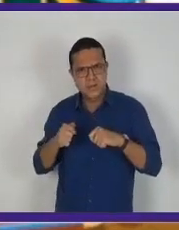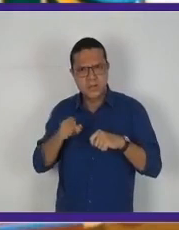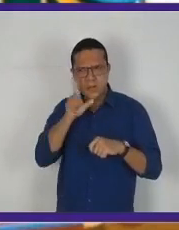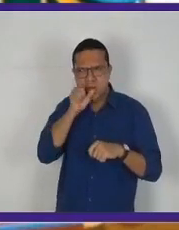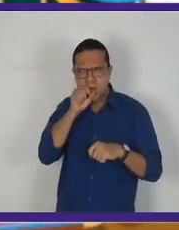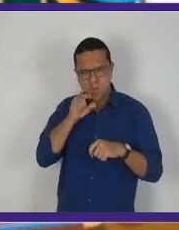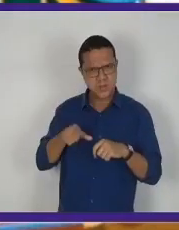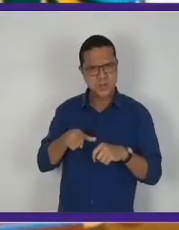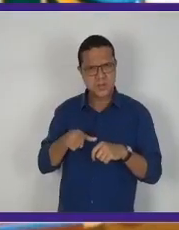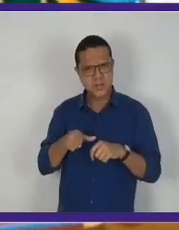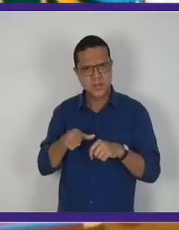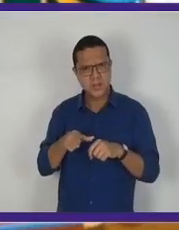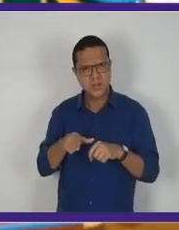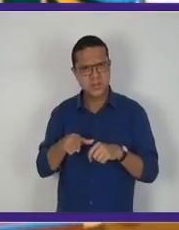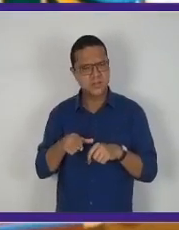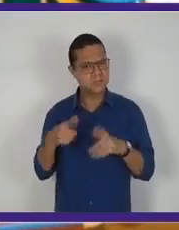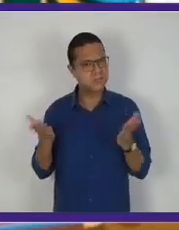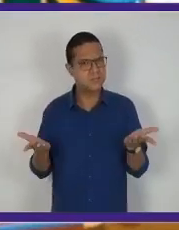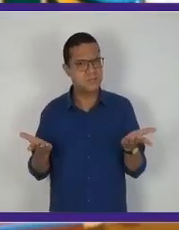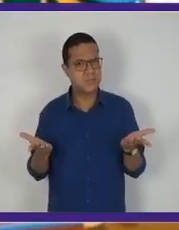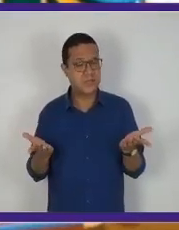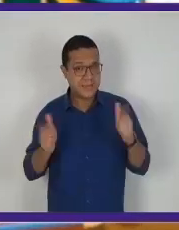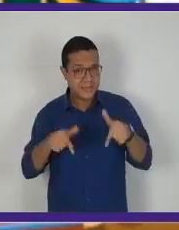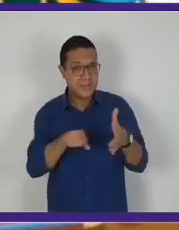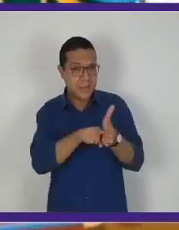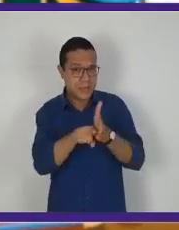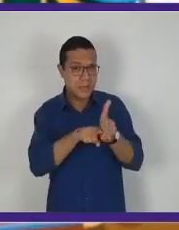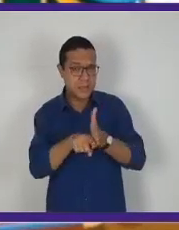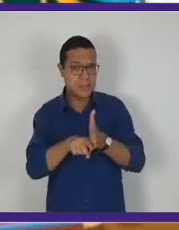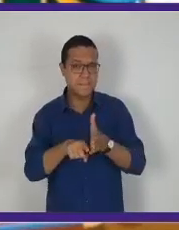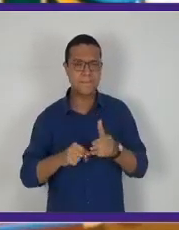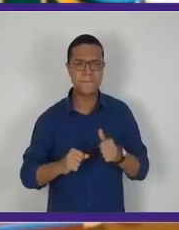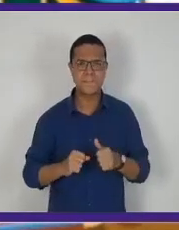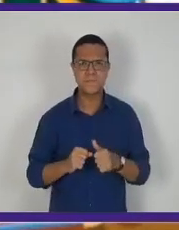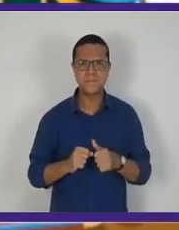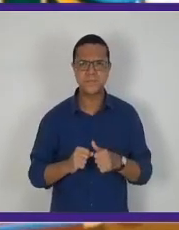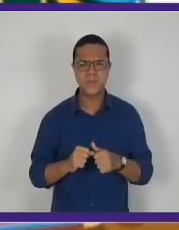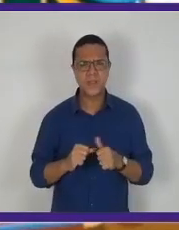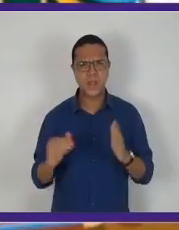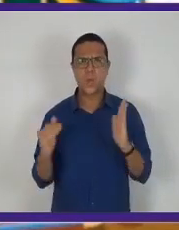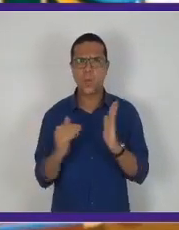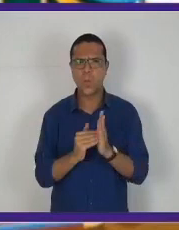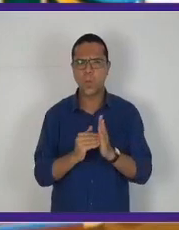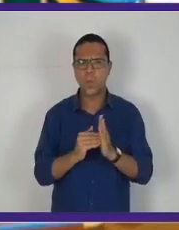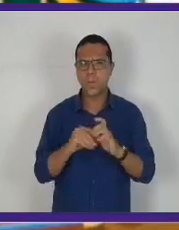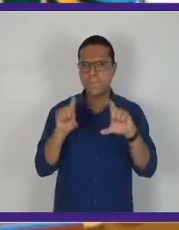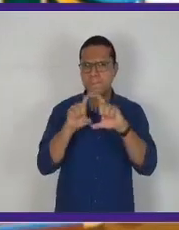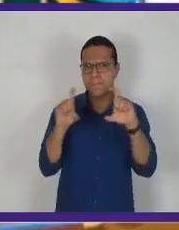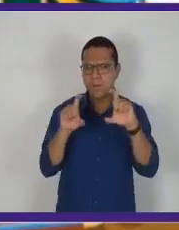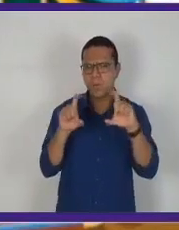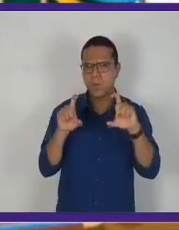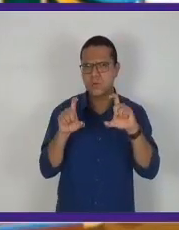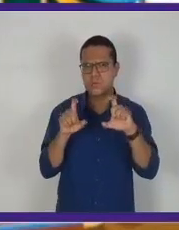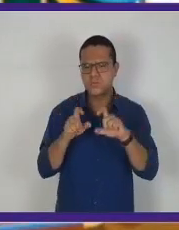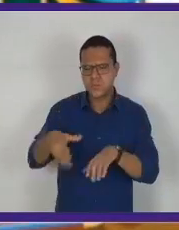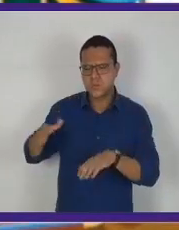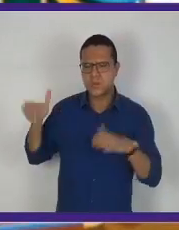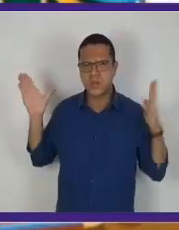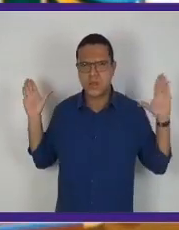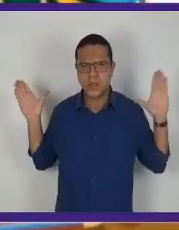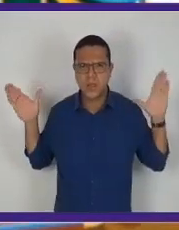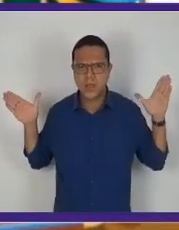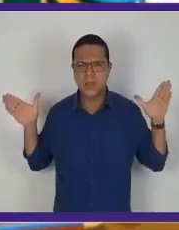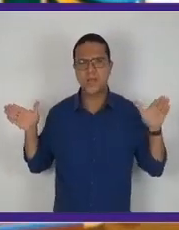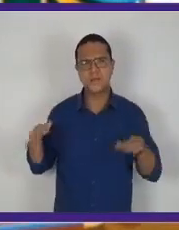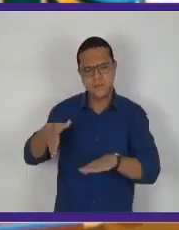É um passarinho, uma pessoa? Pois bem, nessa questão, está perguntando. No último quadrinho, a expressão